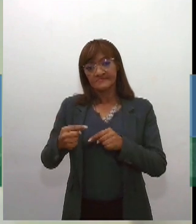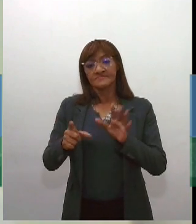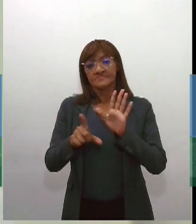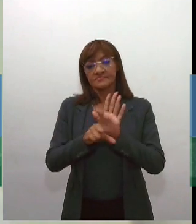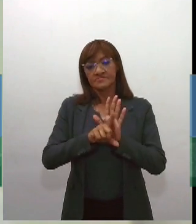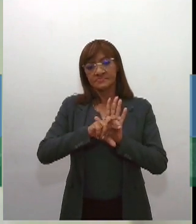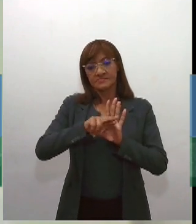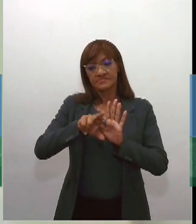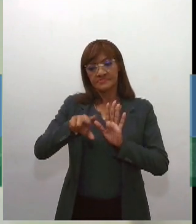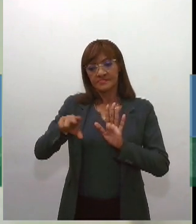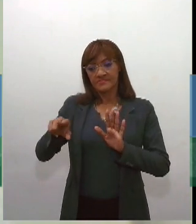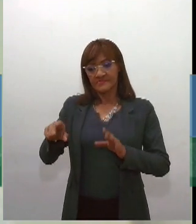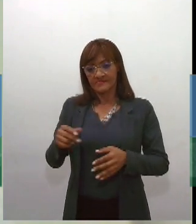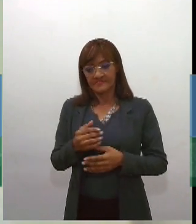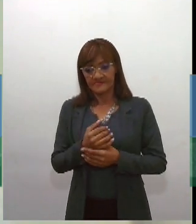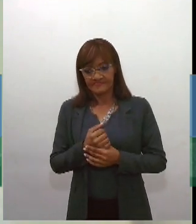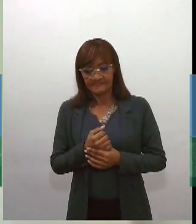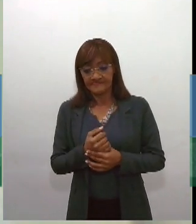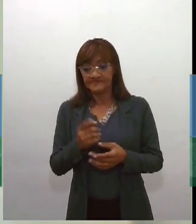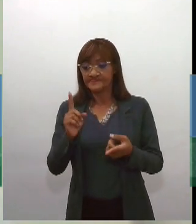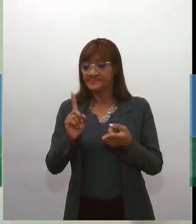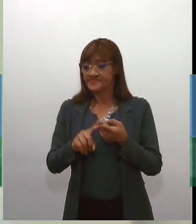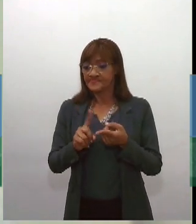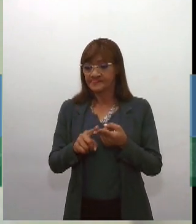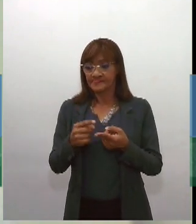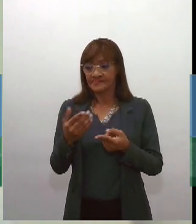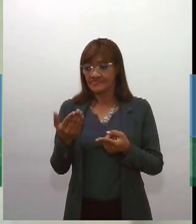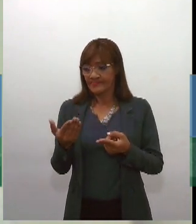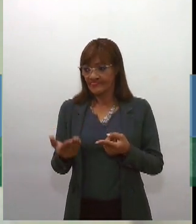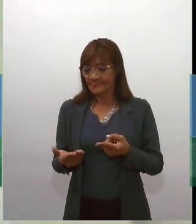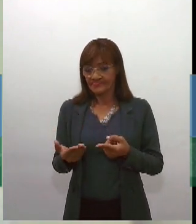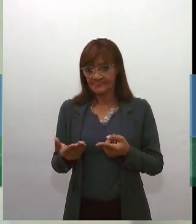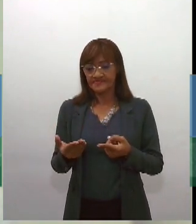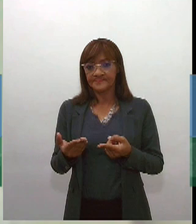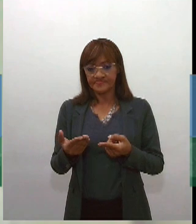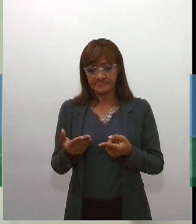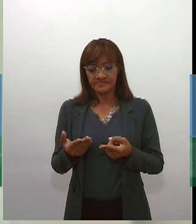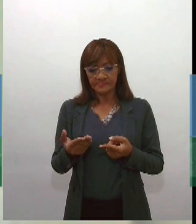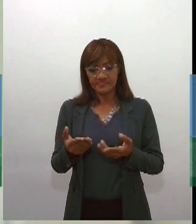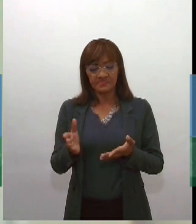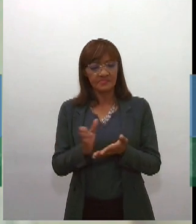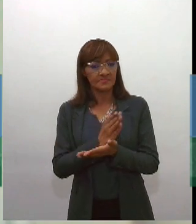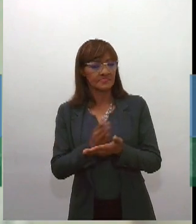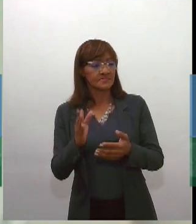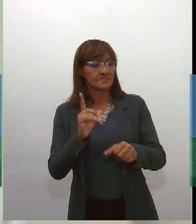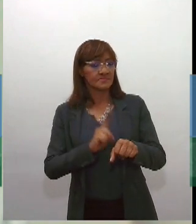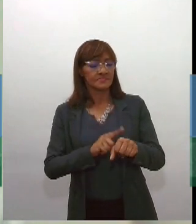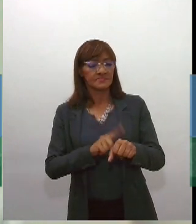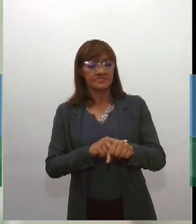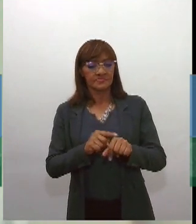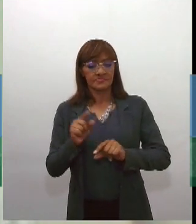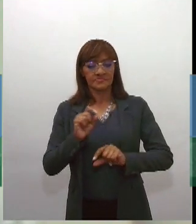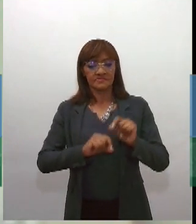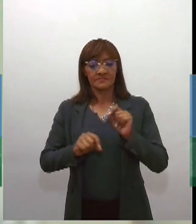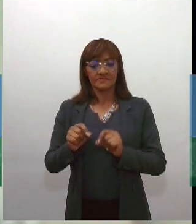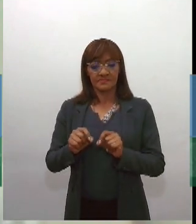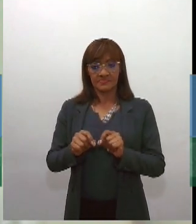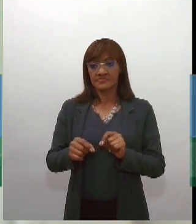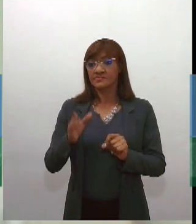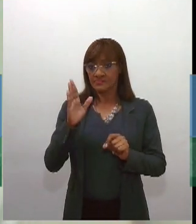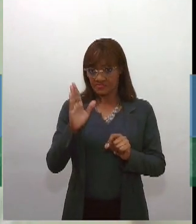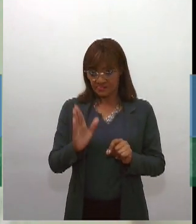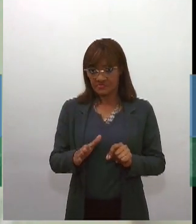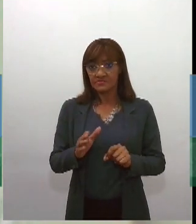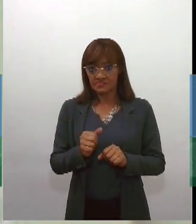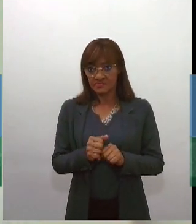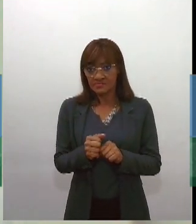também em alguns momentos e algumas questões que foram politicamente sensíveis ao